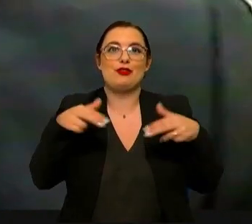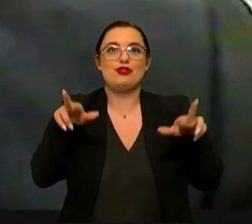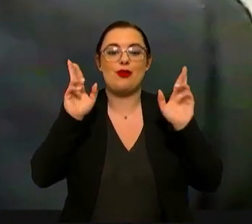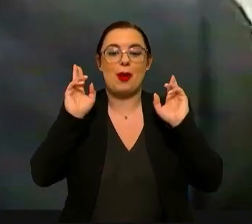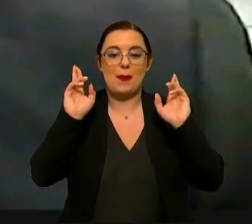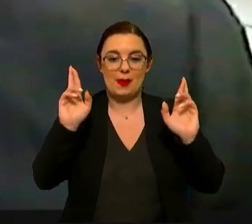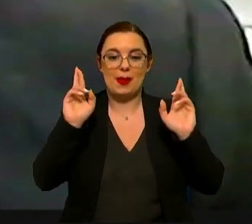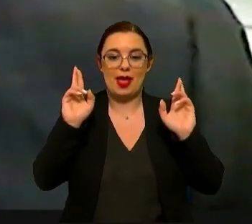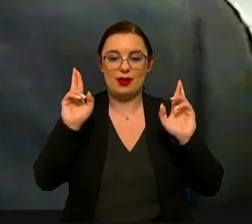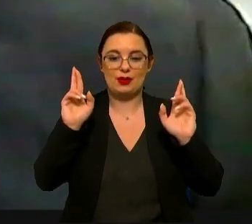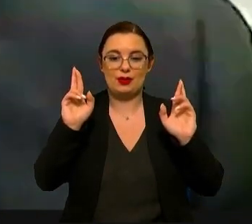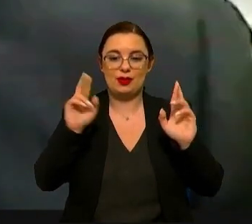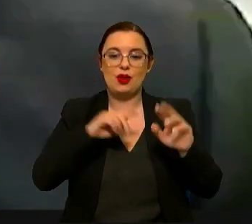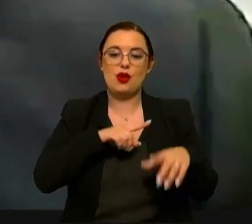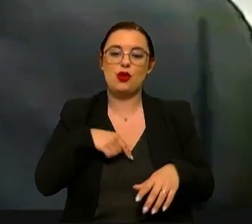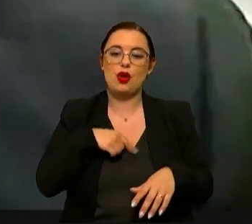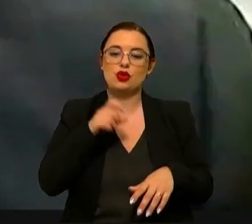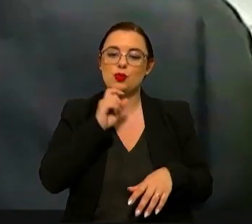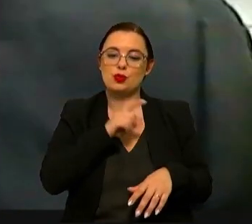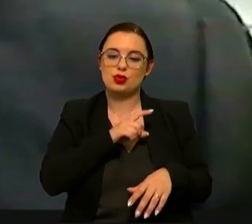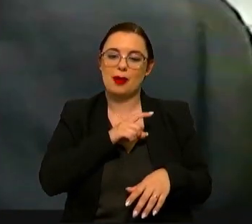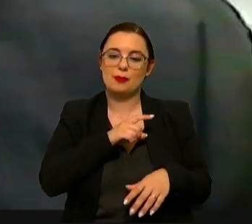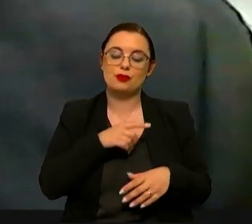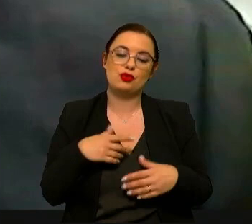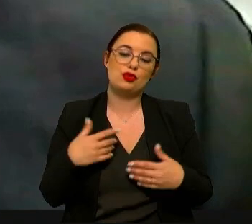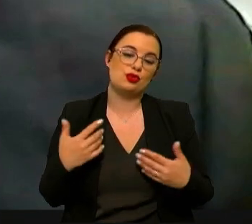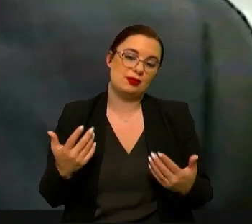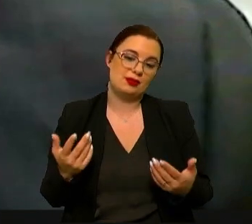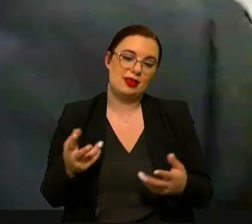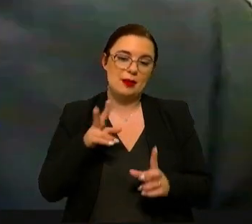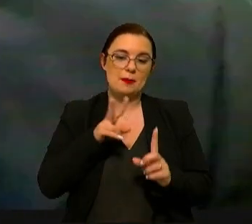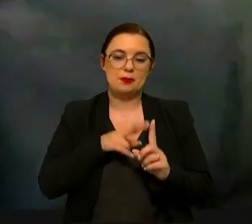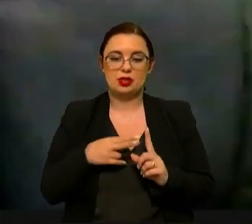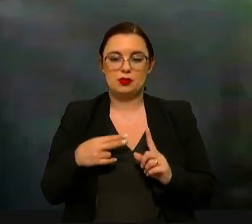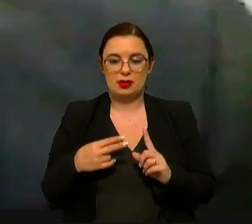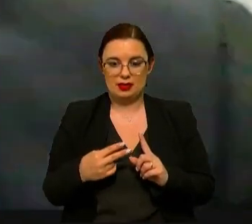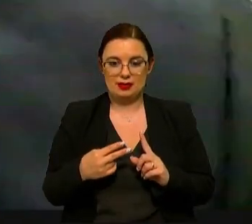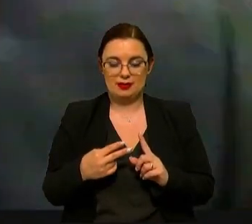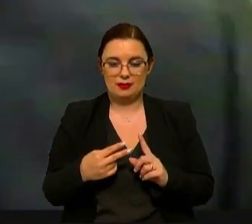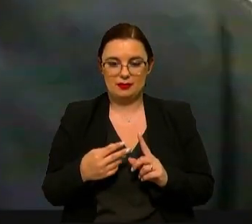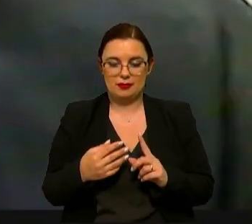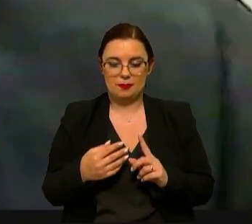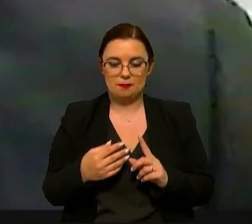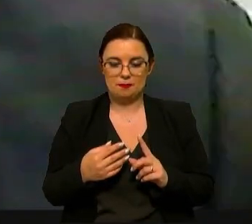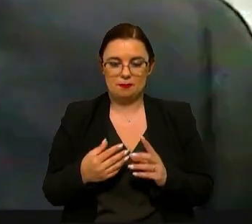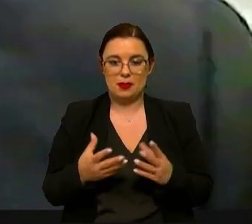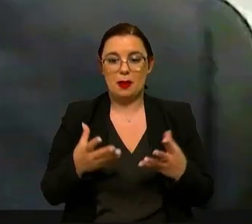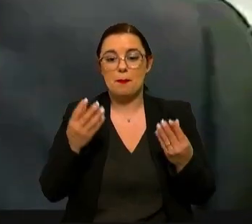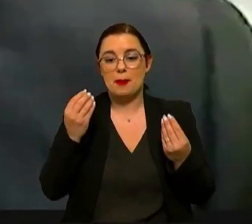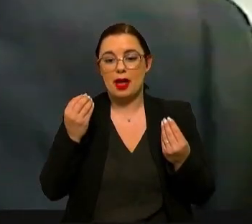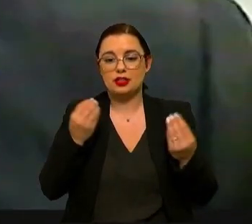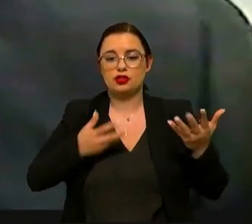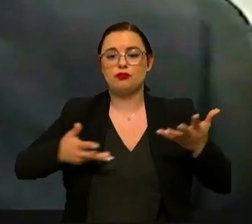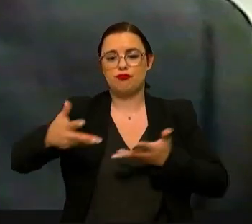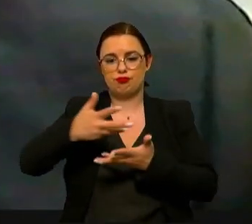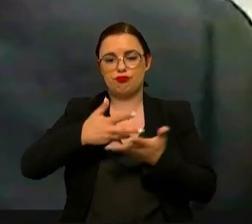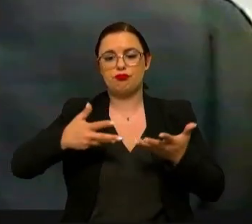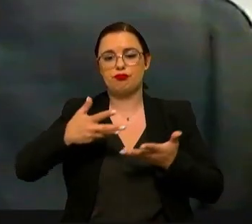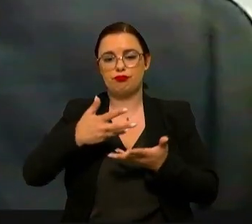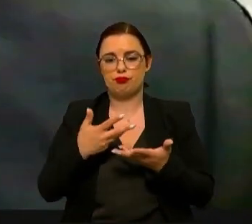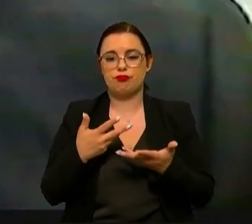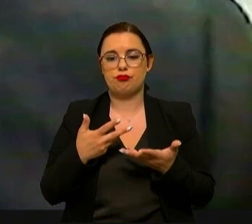é que possamos ter uma visão muito mais interoperacionalidade